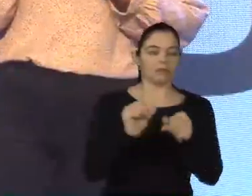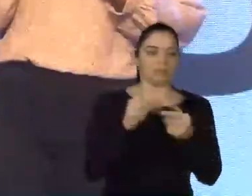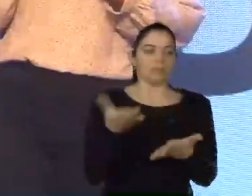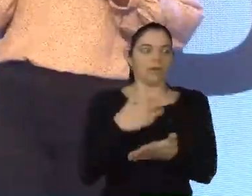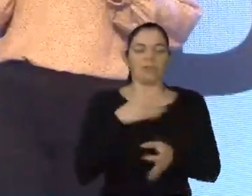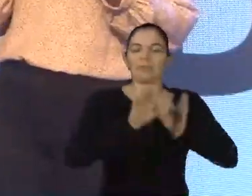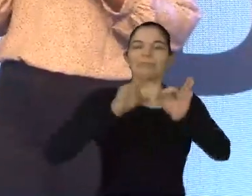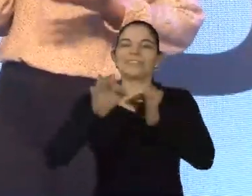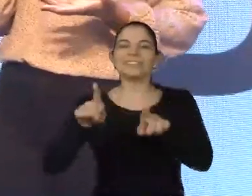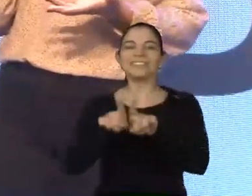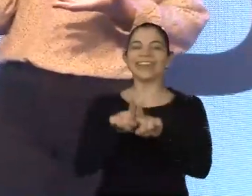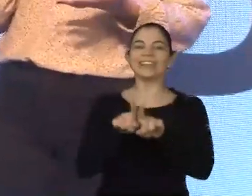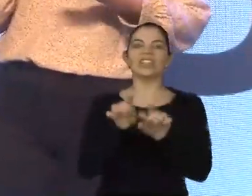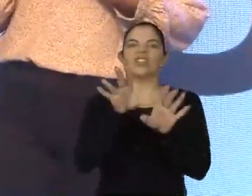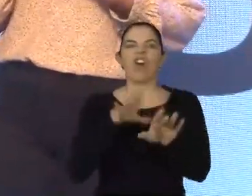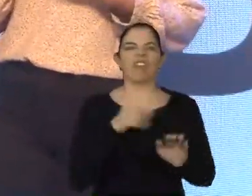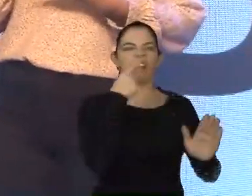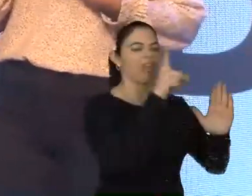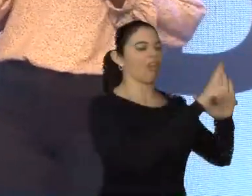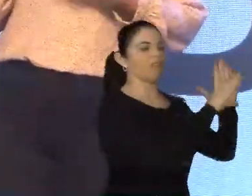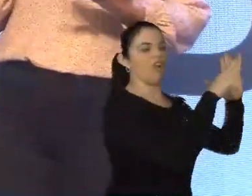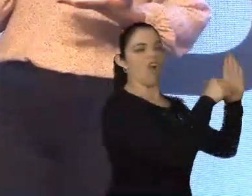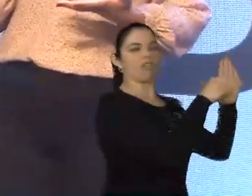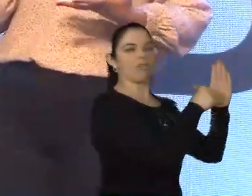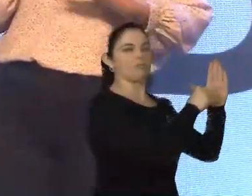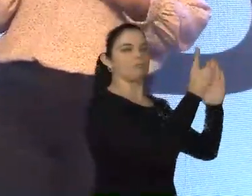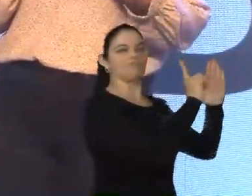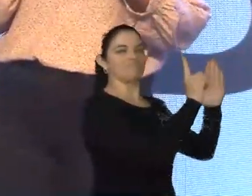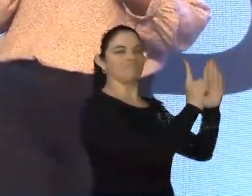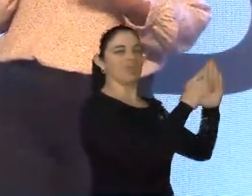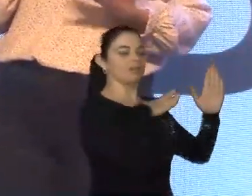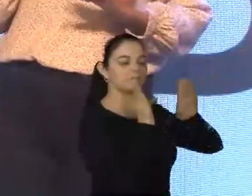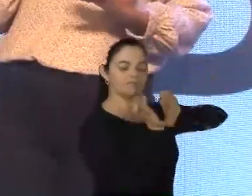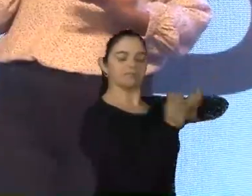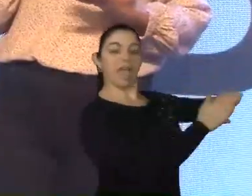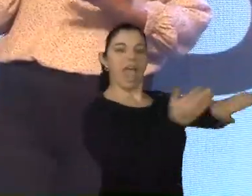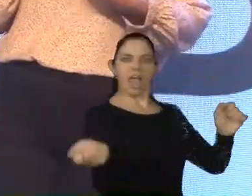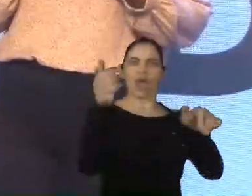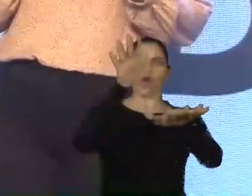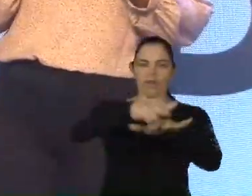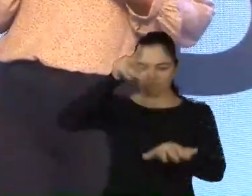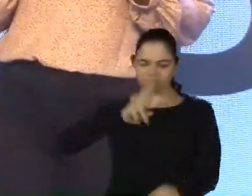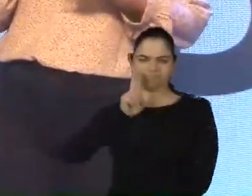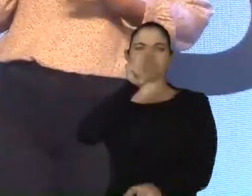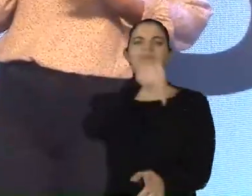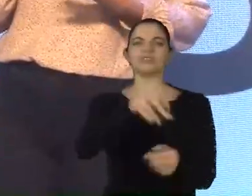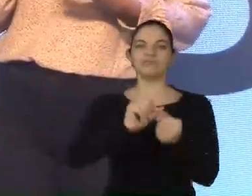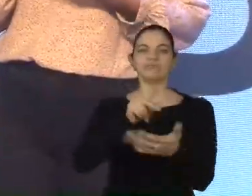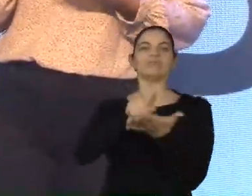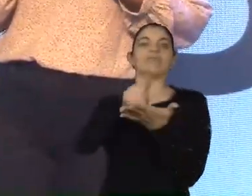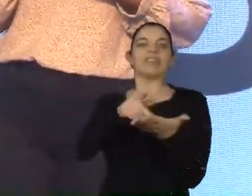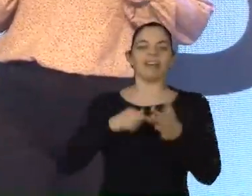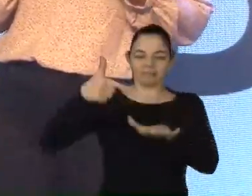projeto que a gente só cumpri esse cota, porque para a gente é muito mais do que isso e a gente tem a inclusão realmente como base da